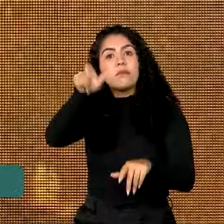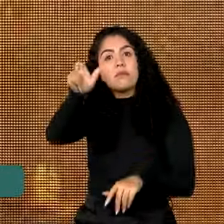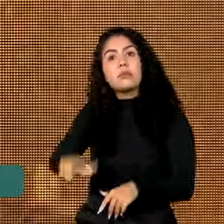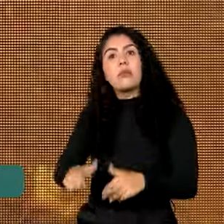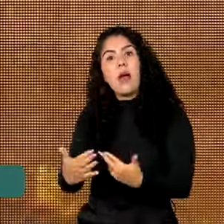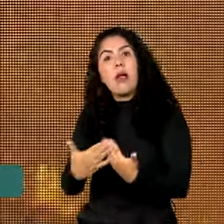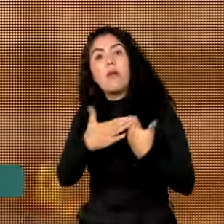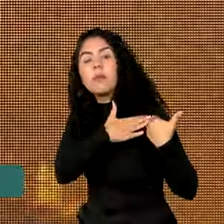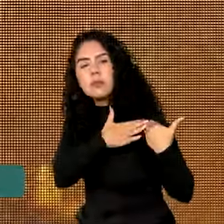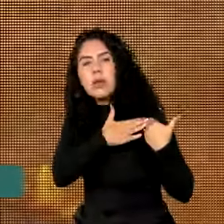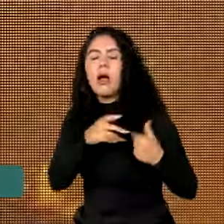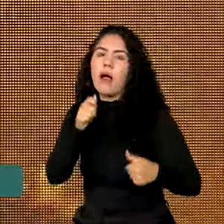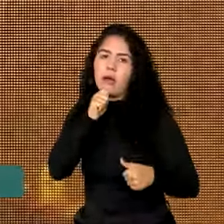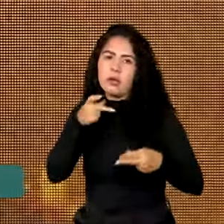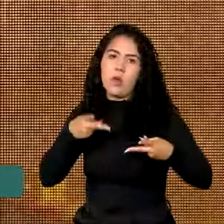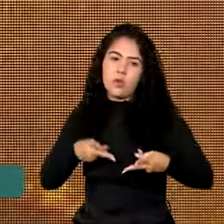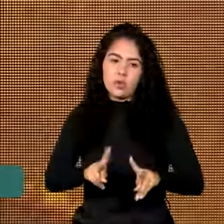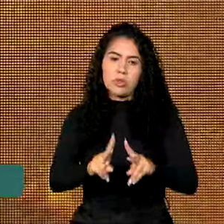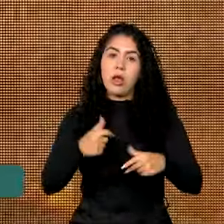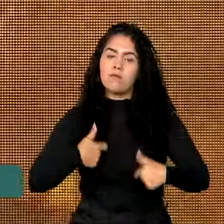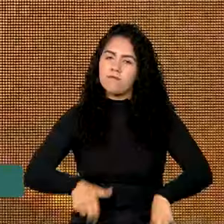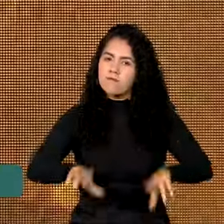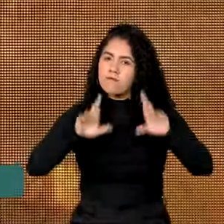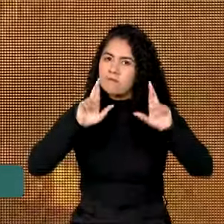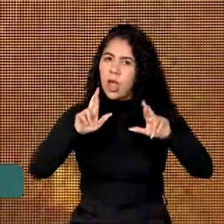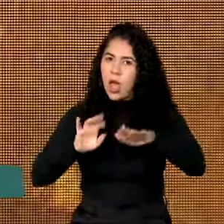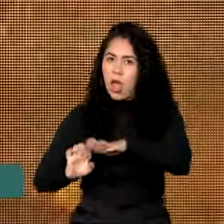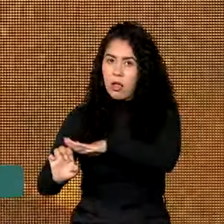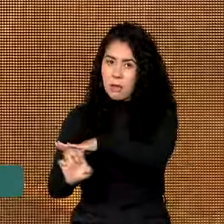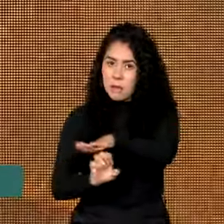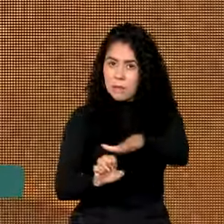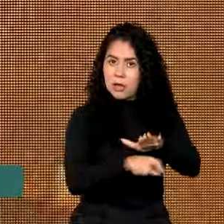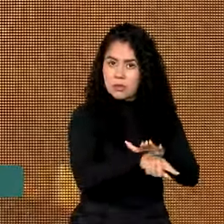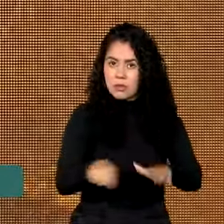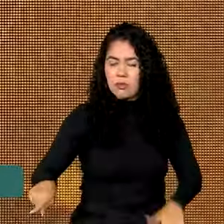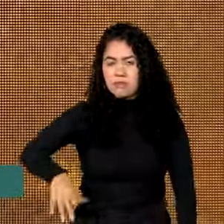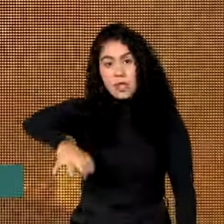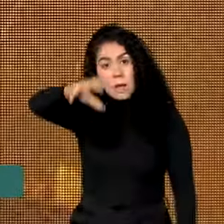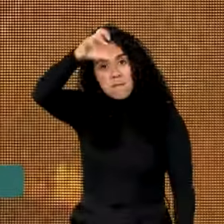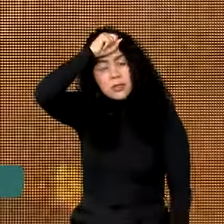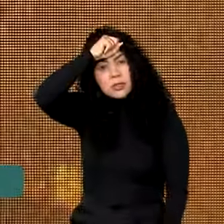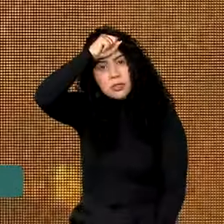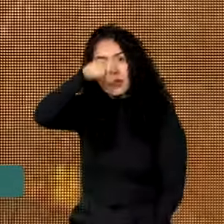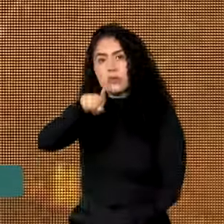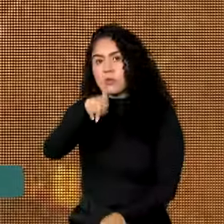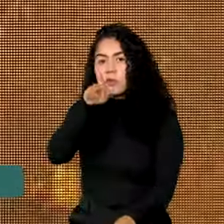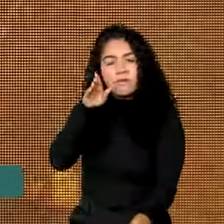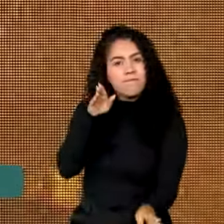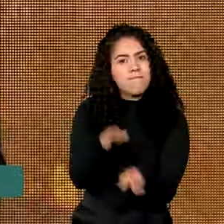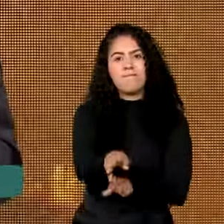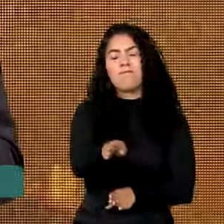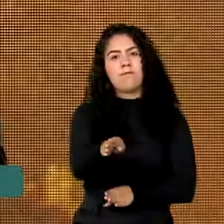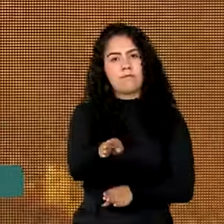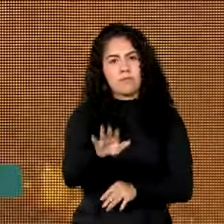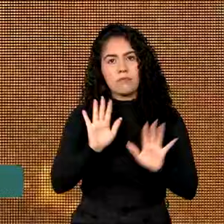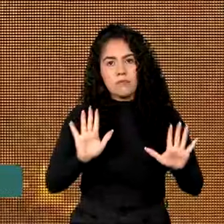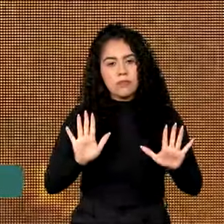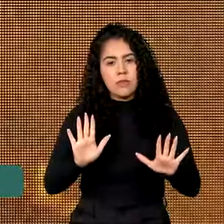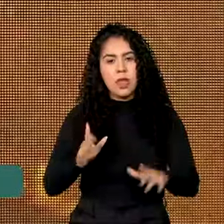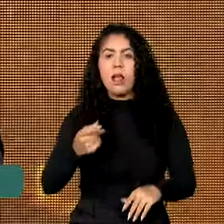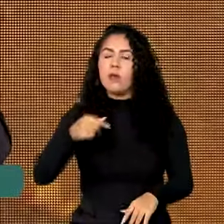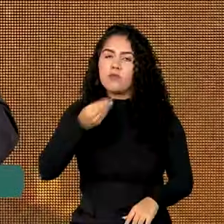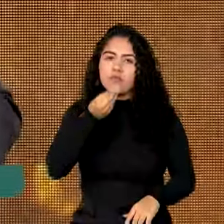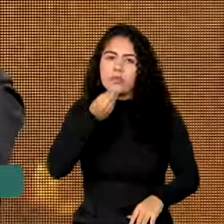Eu espero que as empresas mineradoras tenham aprendido uma lição. Ficaria muito mais